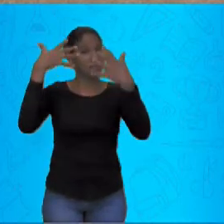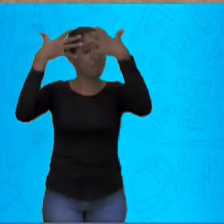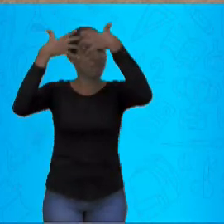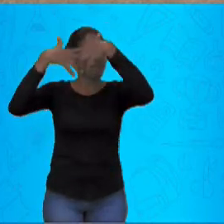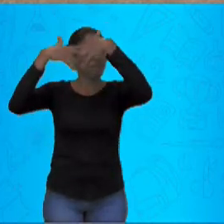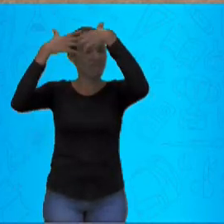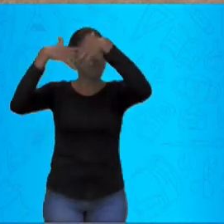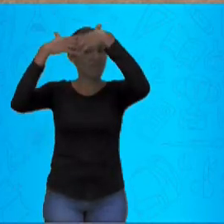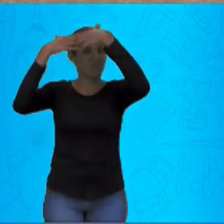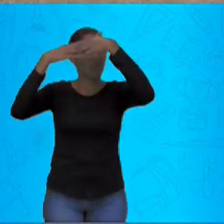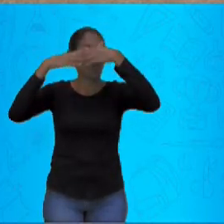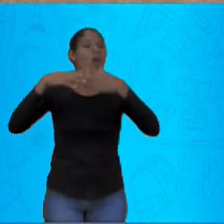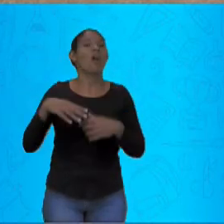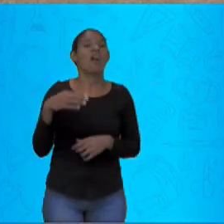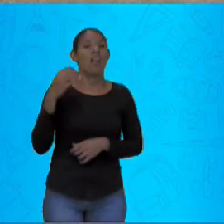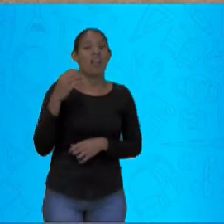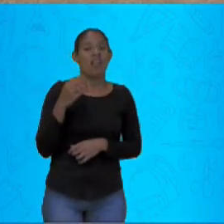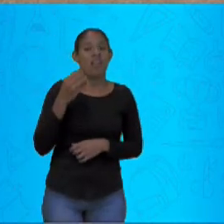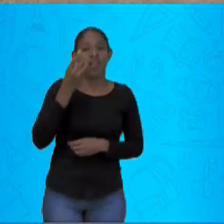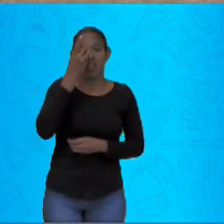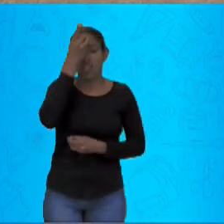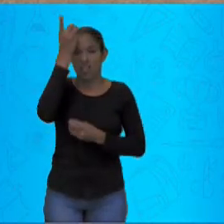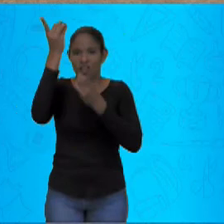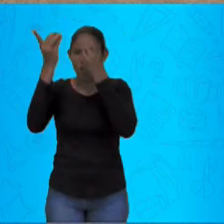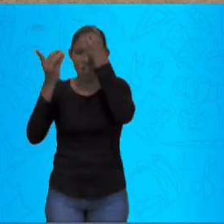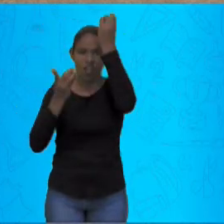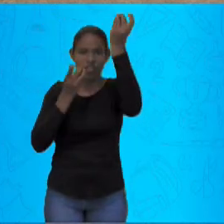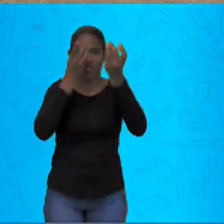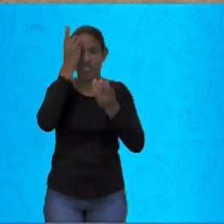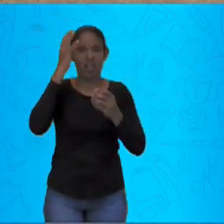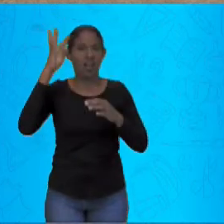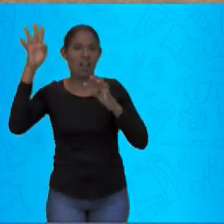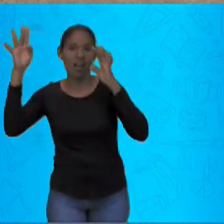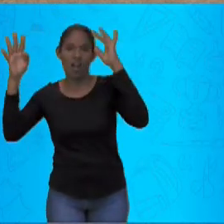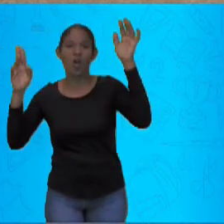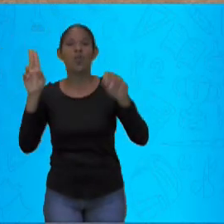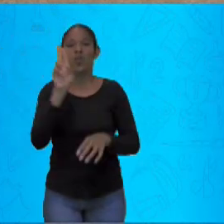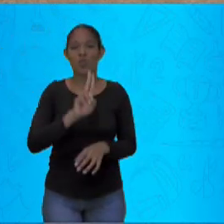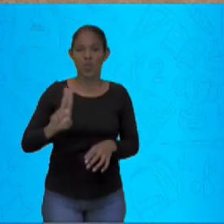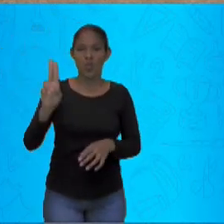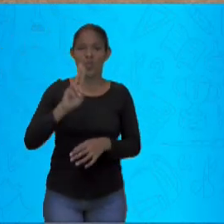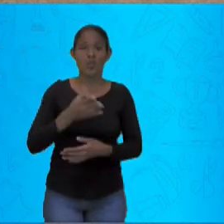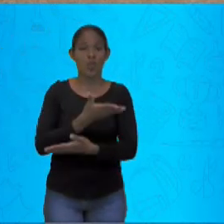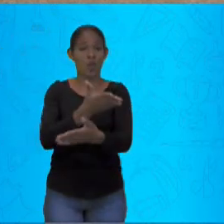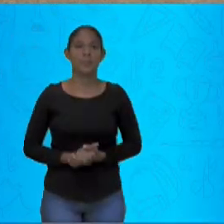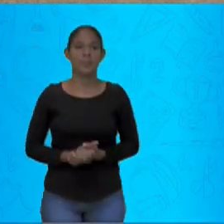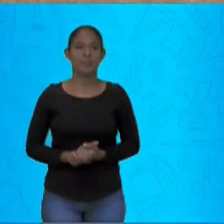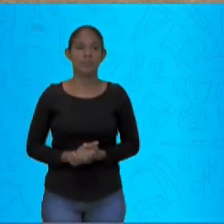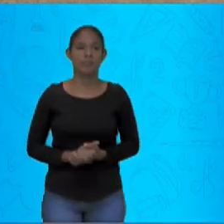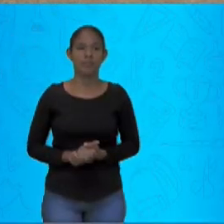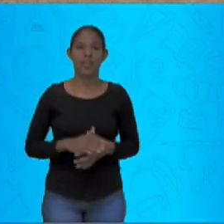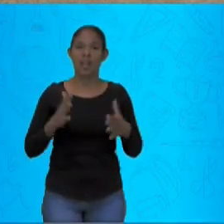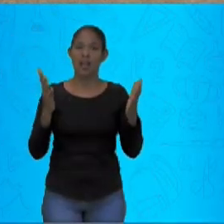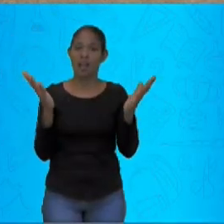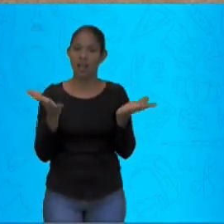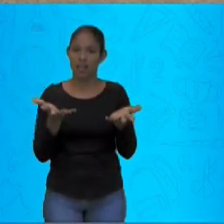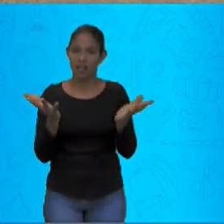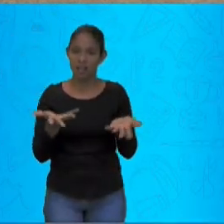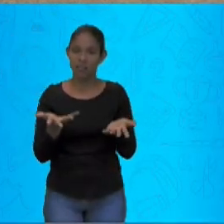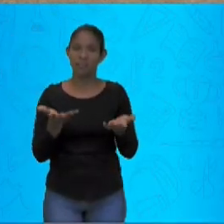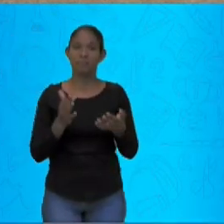reflita, use a sua criatividade, você será capaz. E agora,